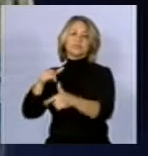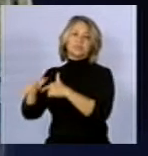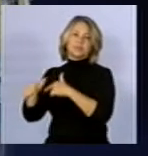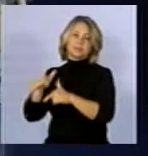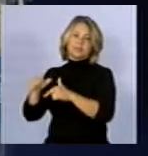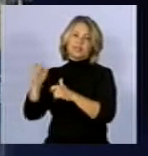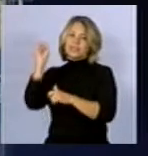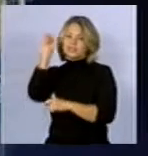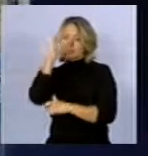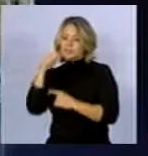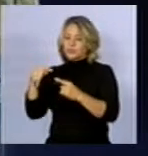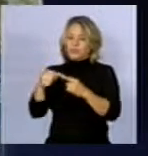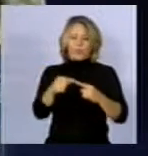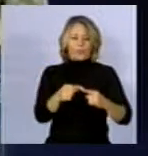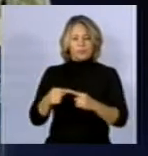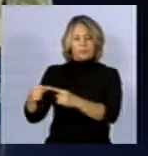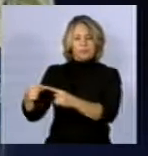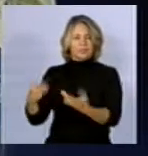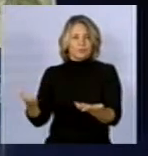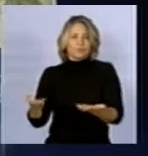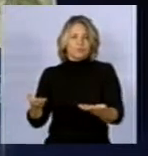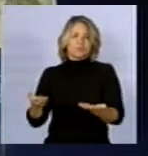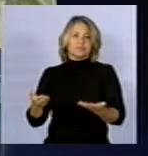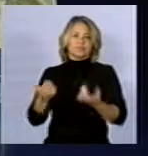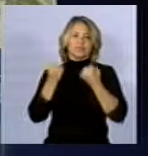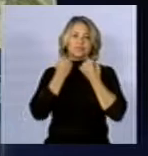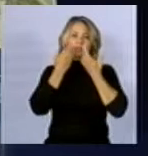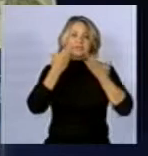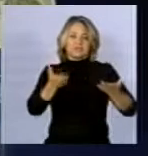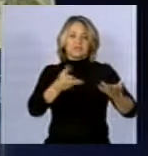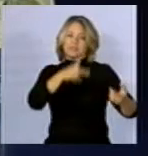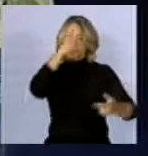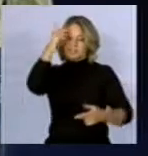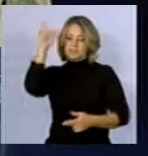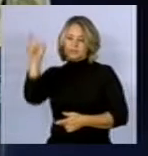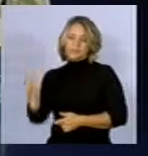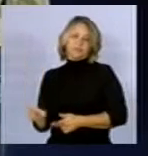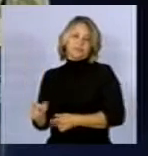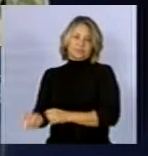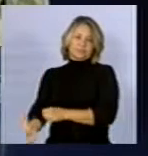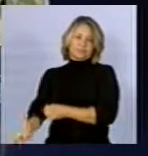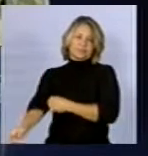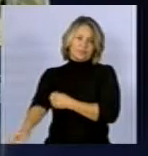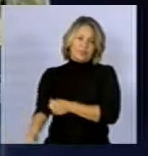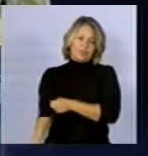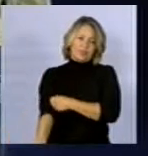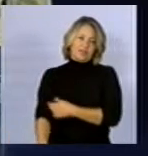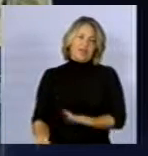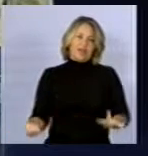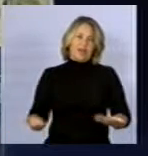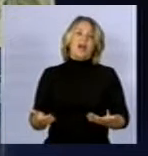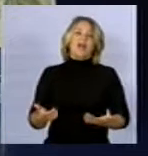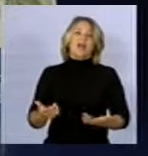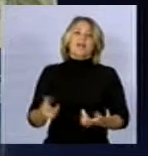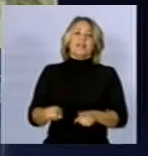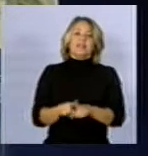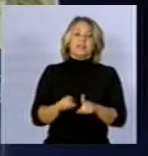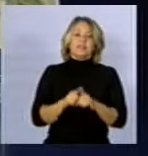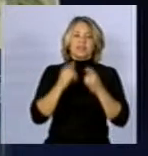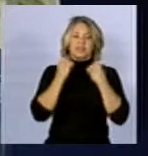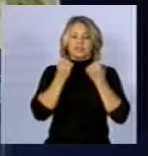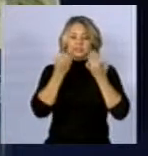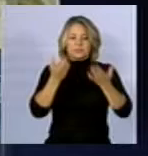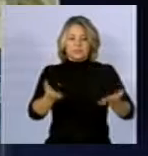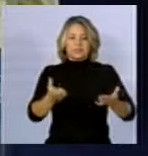agregar todas essas exposições. Então, a compreensão atual de cada contribuição ainda é muito limitada. A variabilidade da exposição